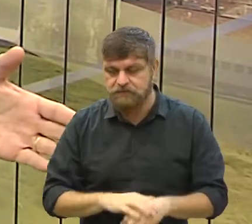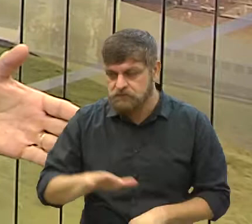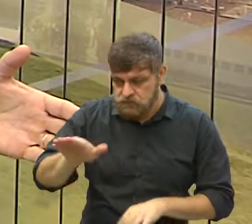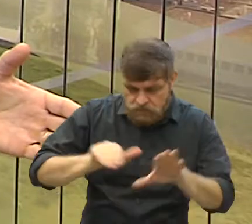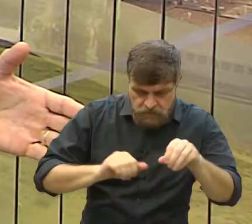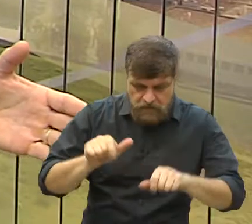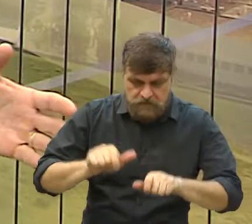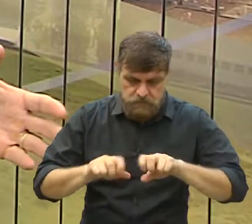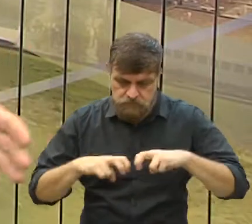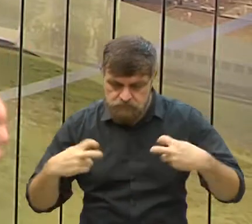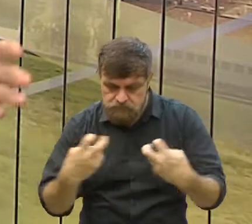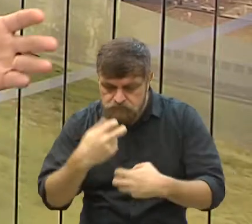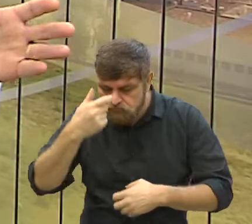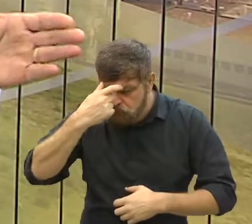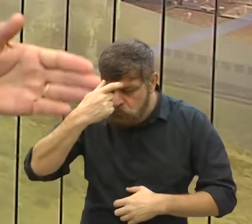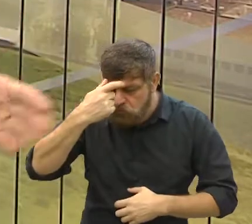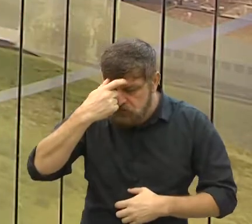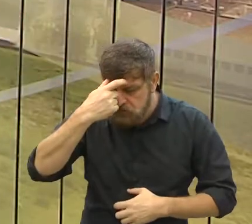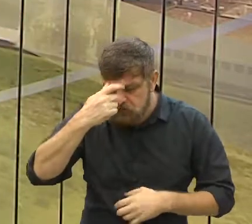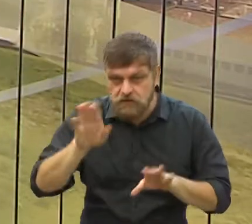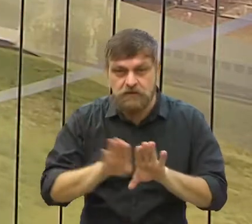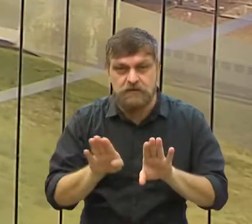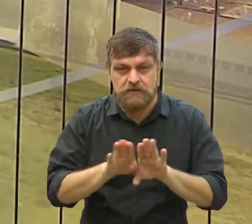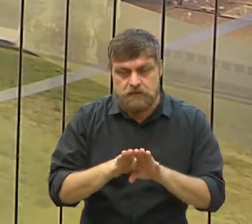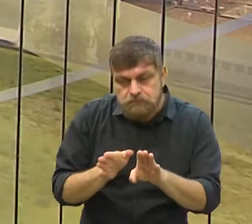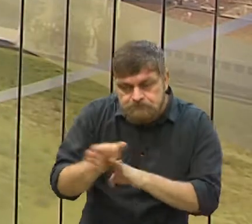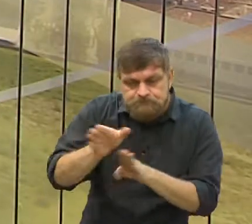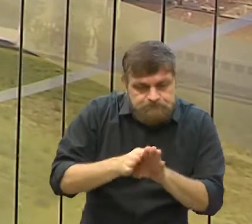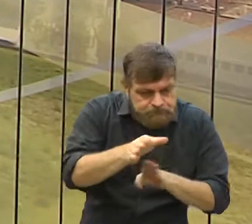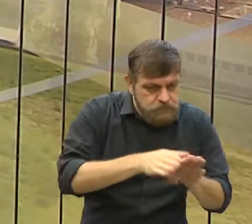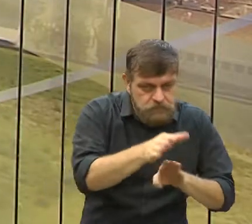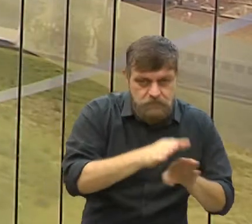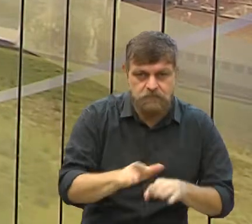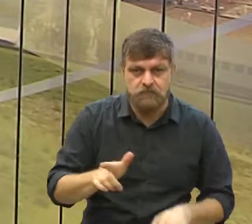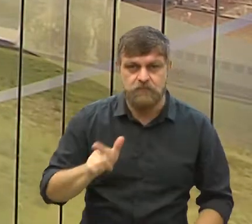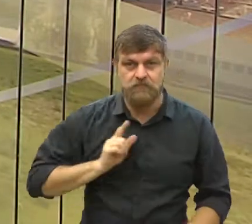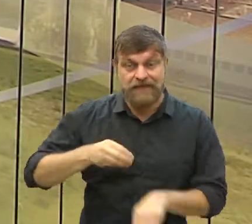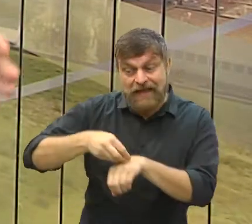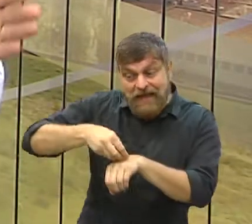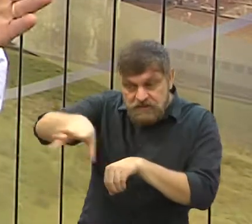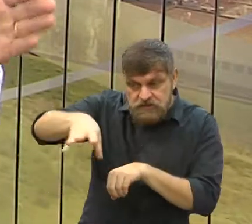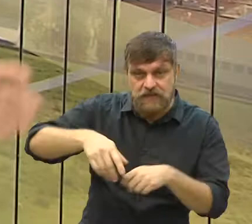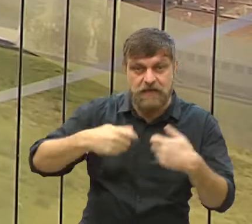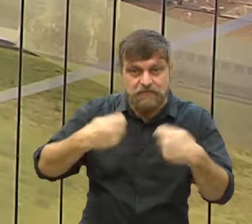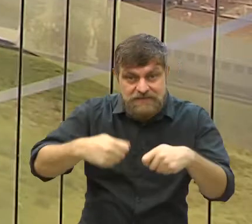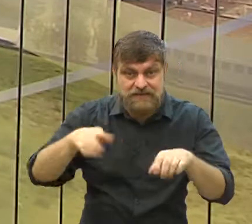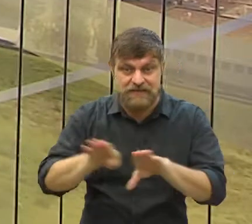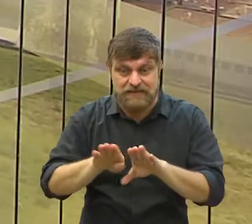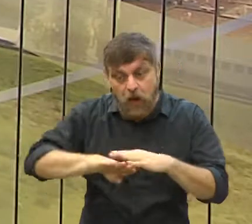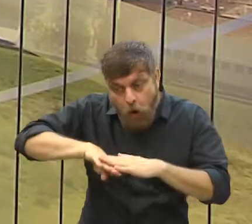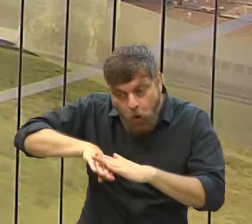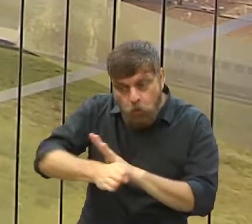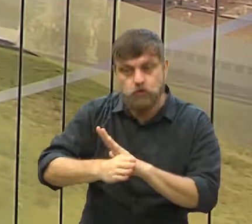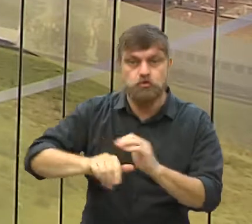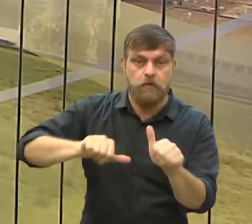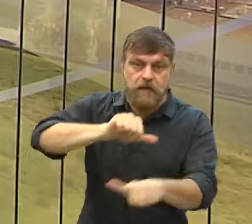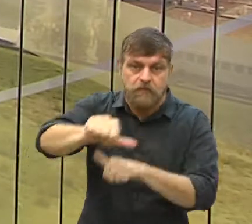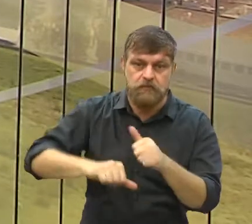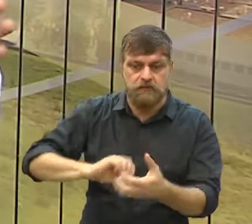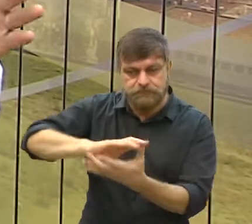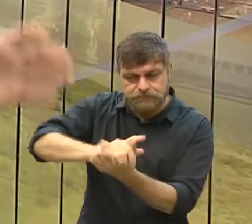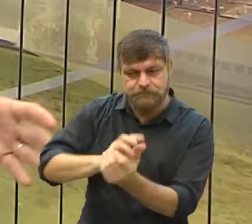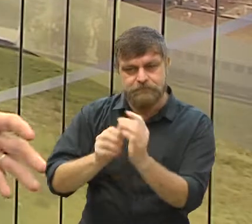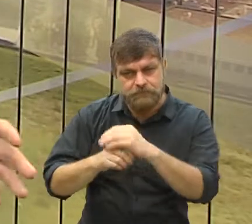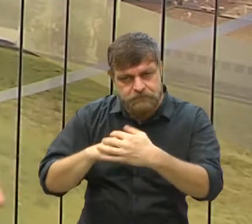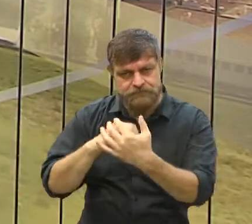conversem com seus pares para que eles tomem consciência disso. E fica mais uma vez a dica, tem lá que ter mudança de